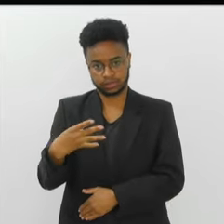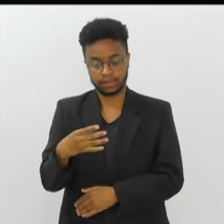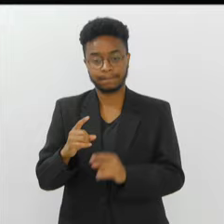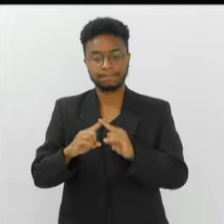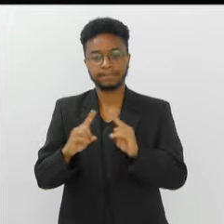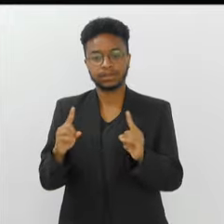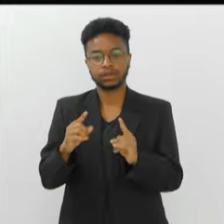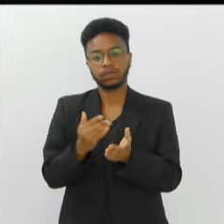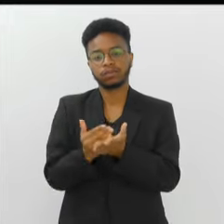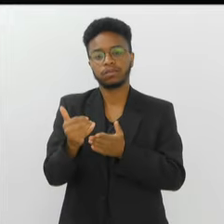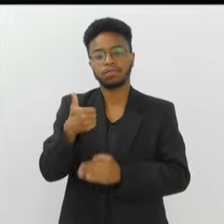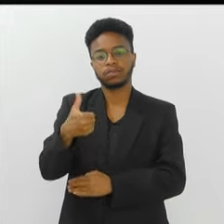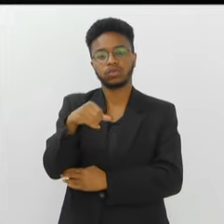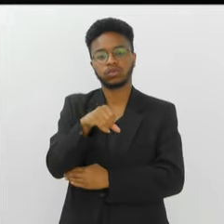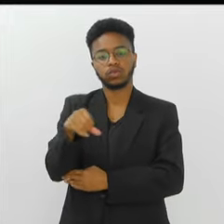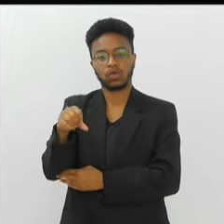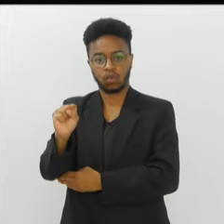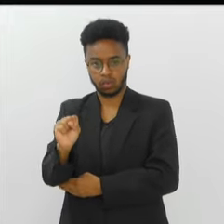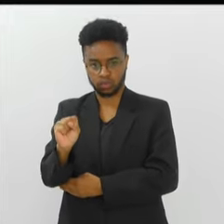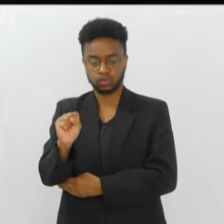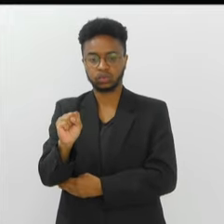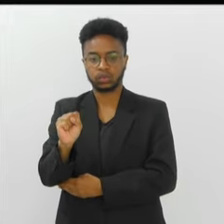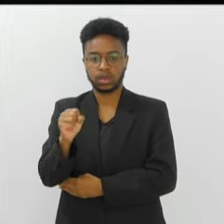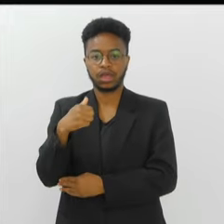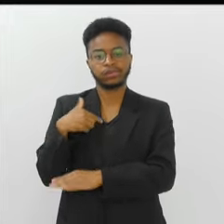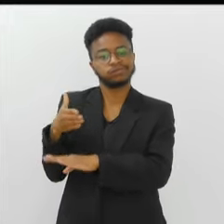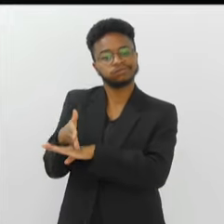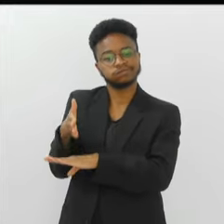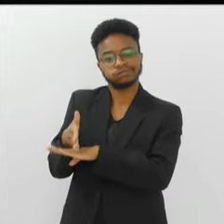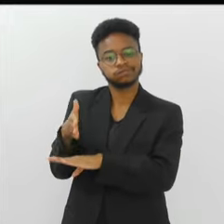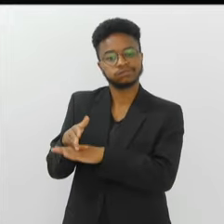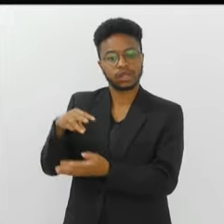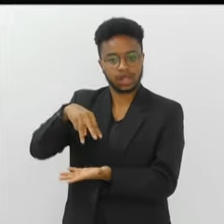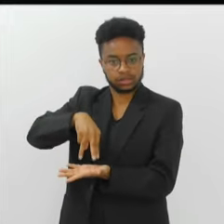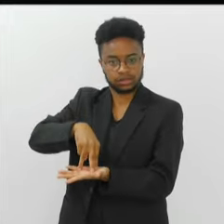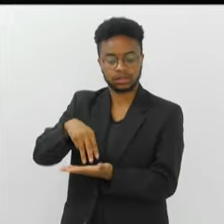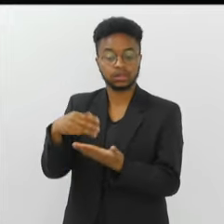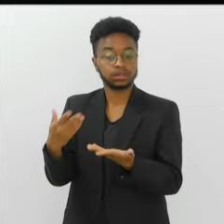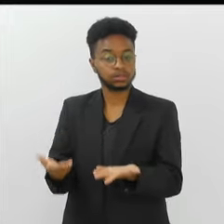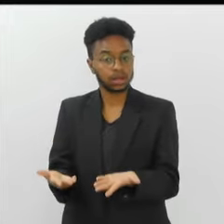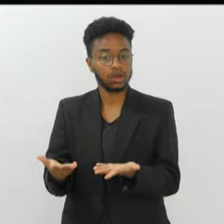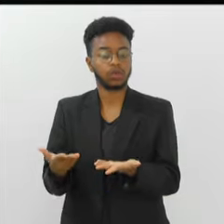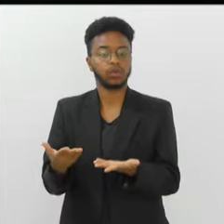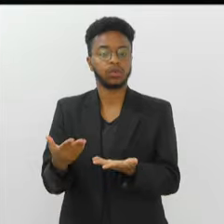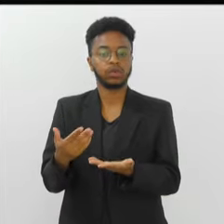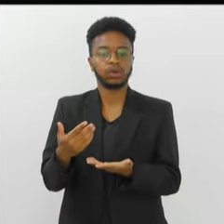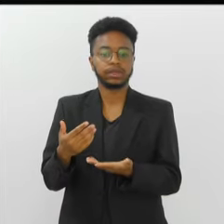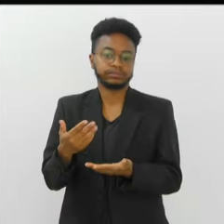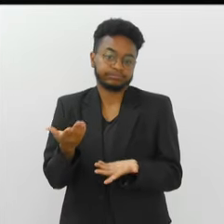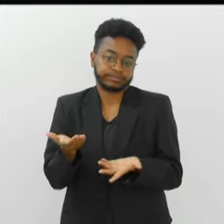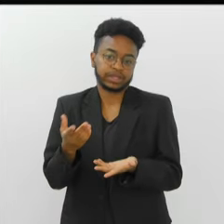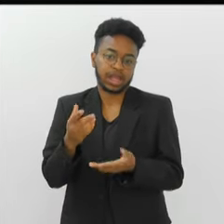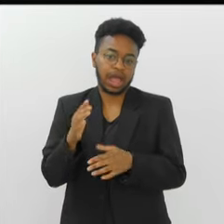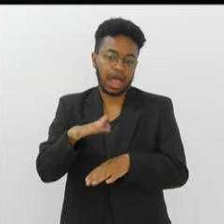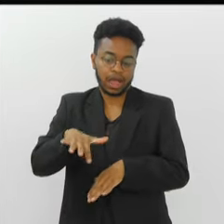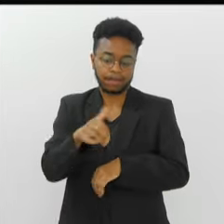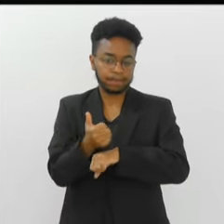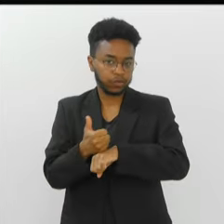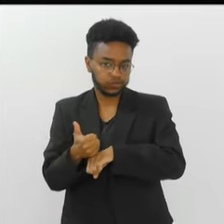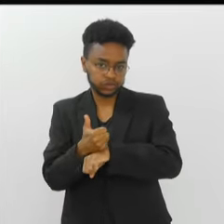E desde 1998 eu frequento a Sapucaí. Então, por mais que